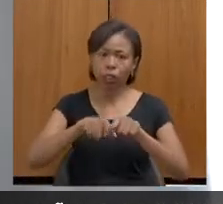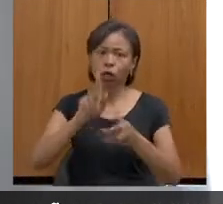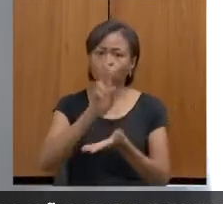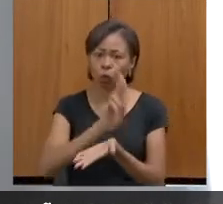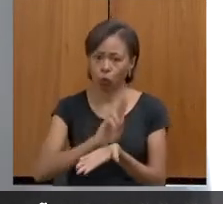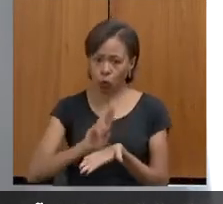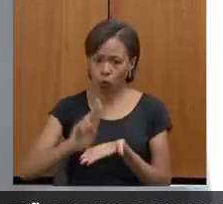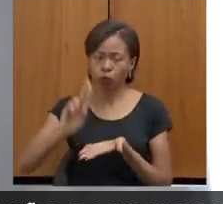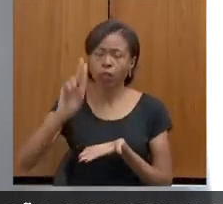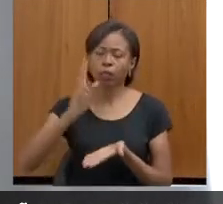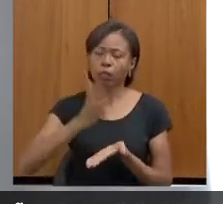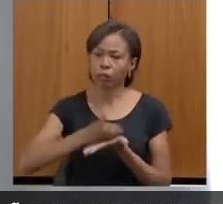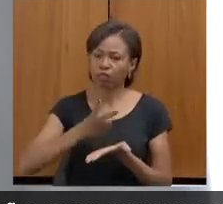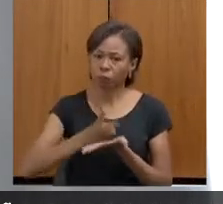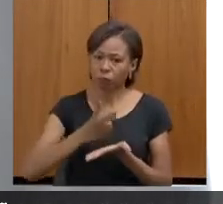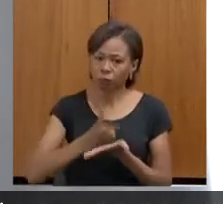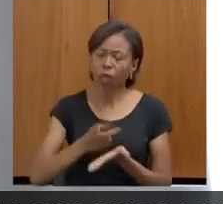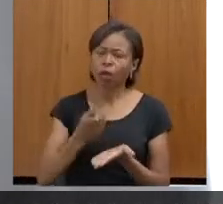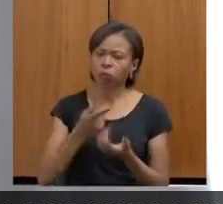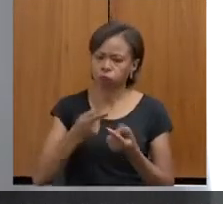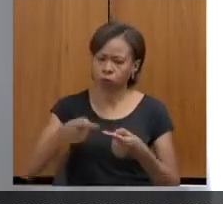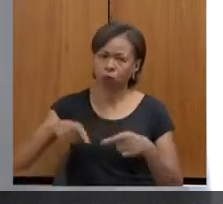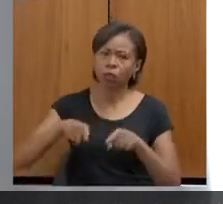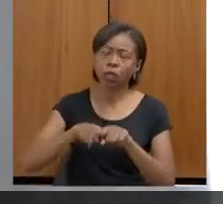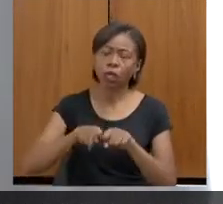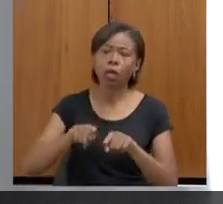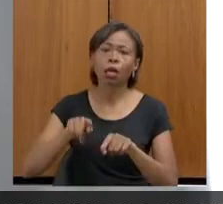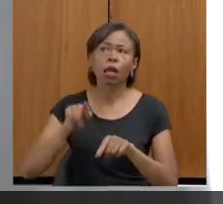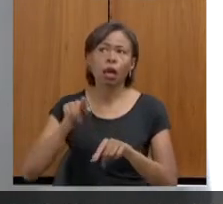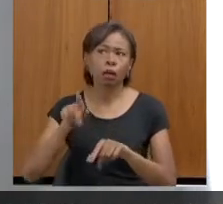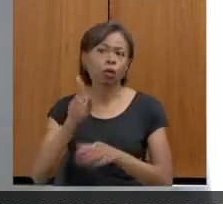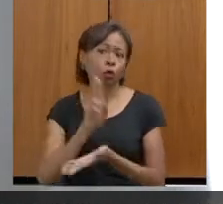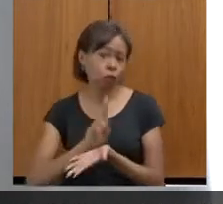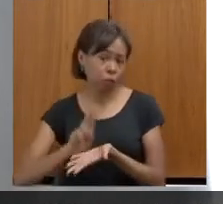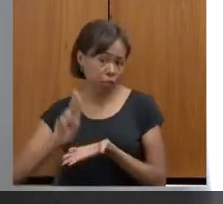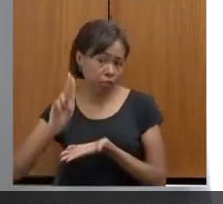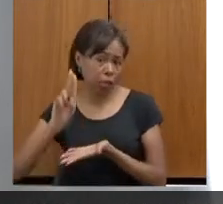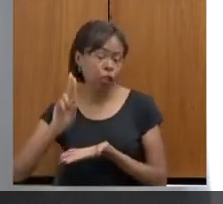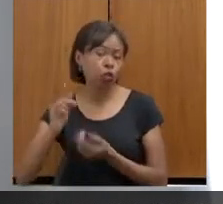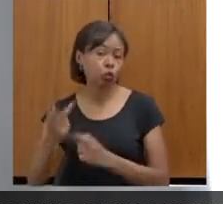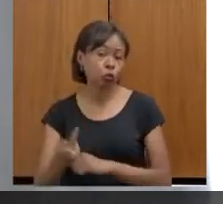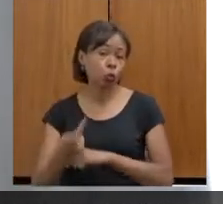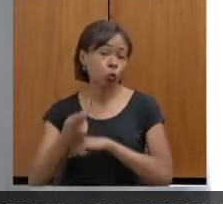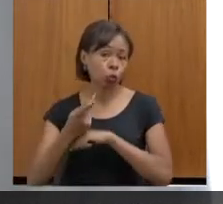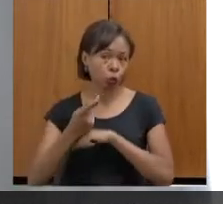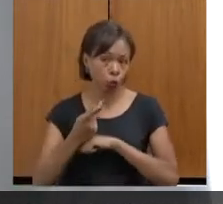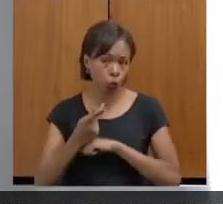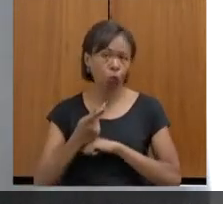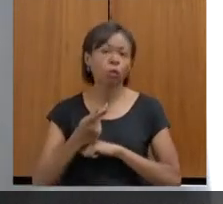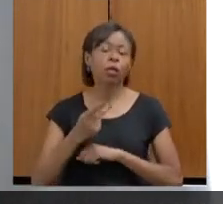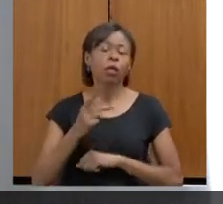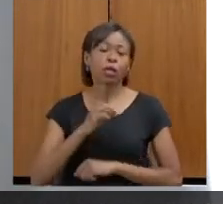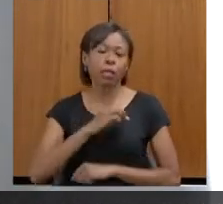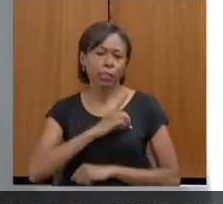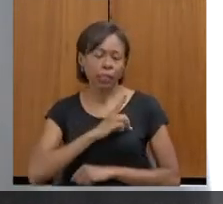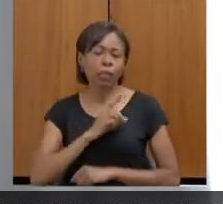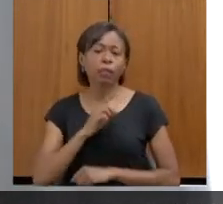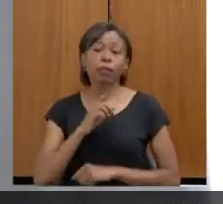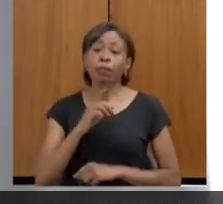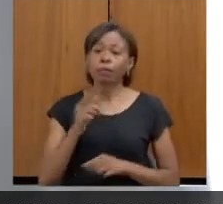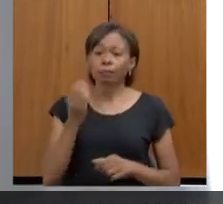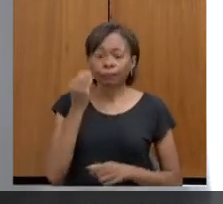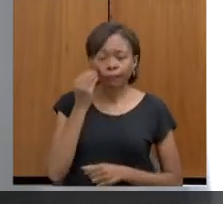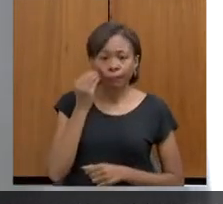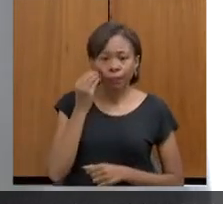manter essas parcerias, várias universidades procuram a delegacia e as delegadas também buscam fazer esses convênios, isso tudo é